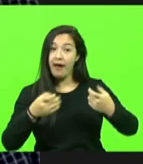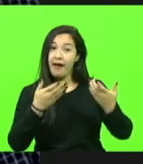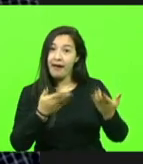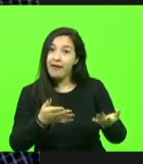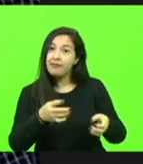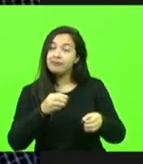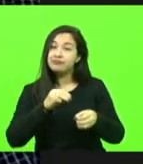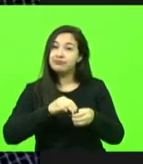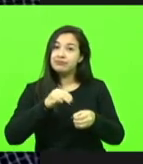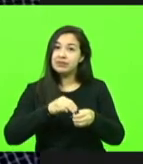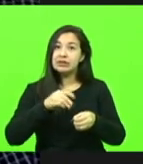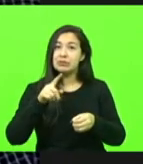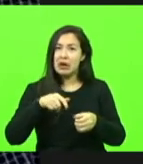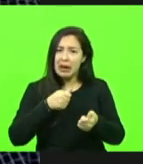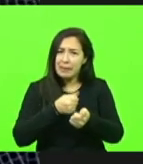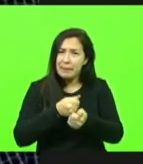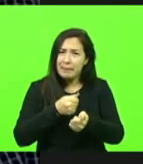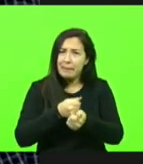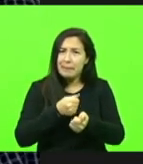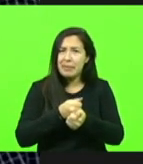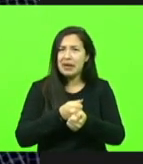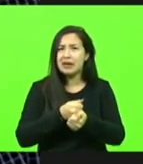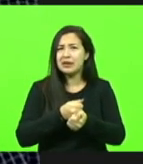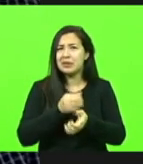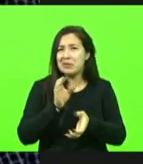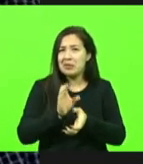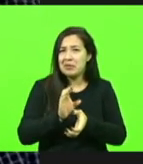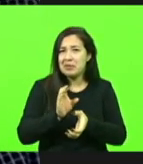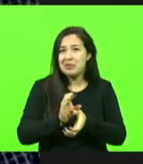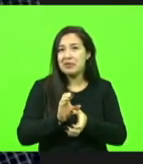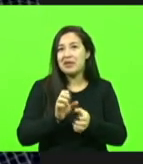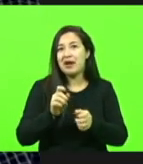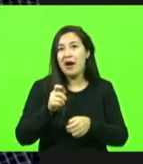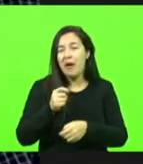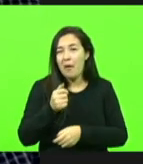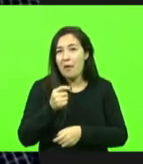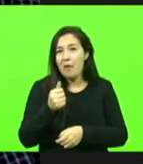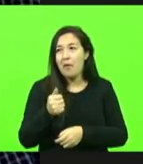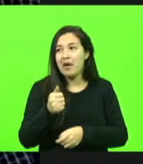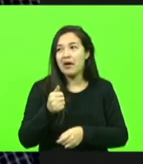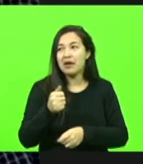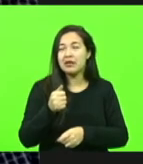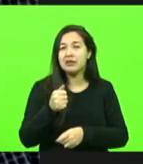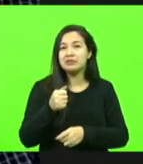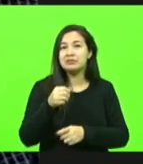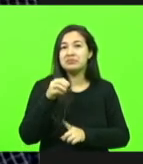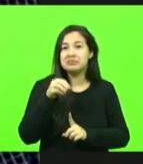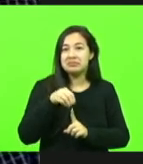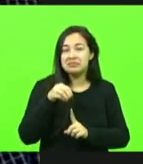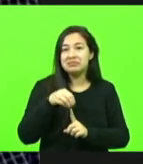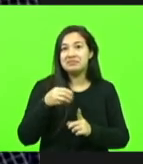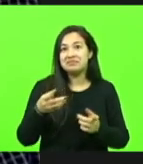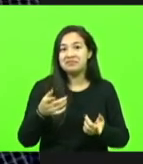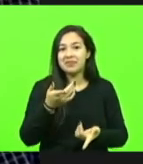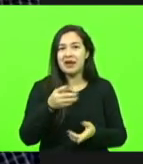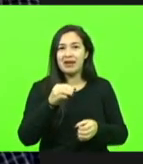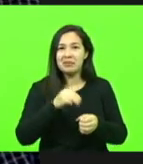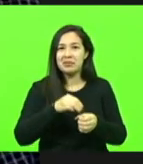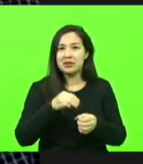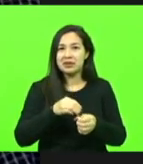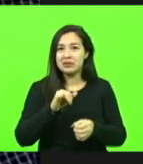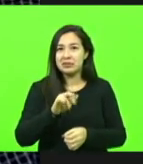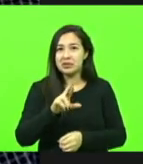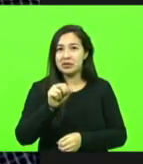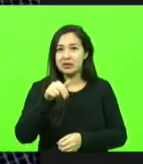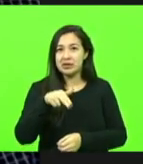bem pertinho de Concórdia, eles pertenceriam ao Paraná. E nós tínhamos no Irani, senhores deputados,